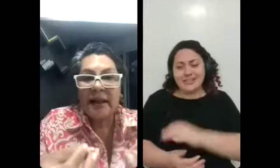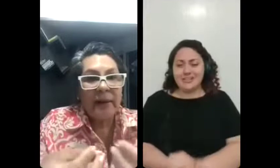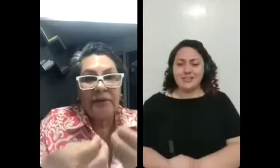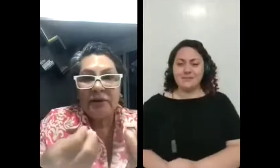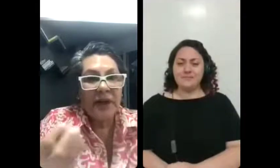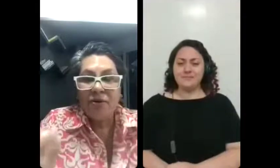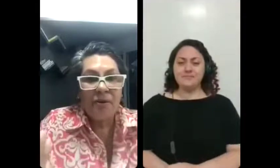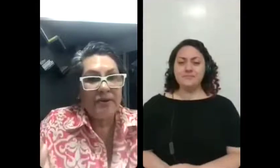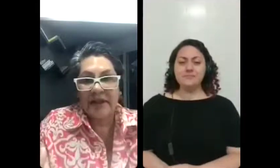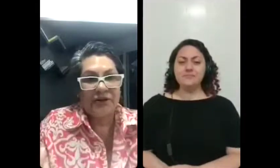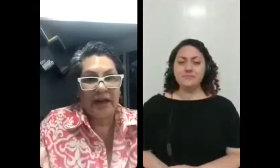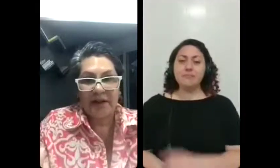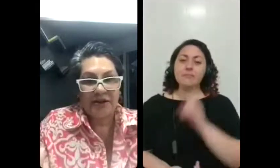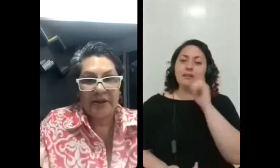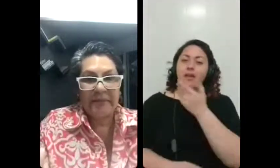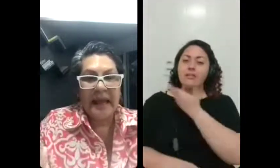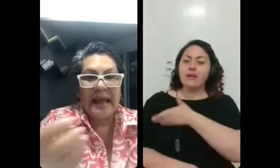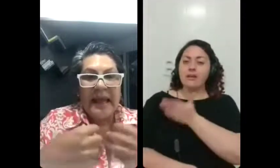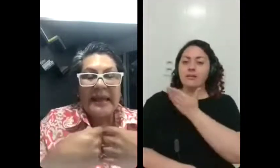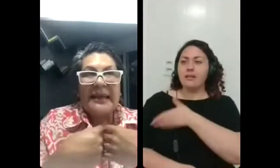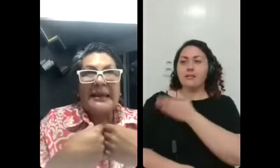esse treinamento não tem como fazer diferente.